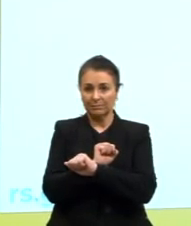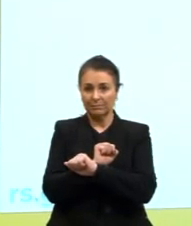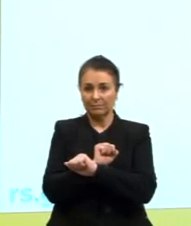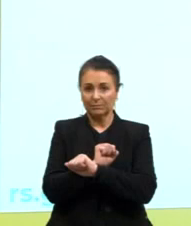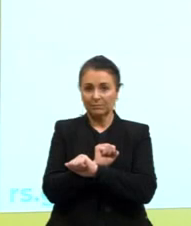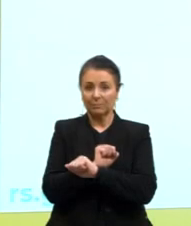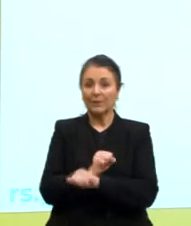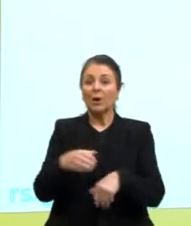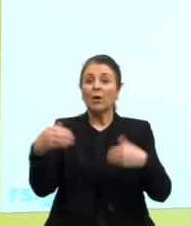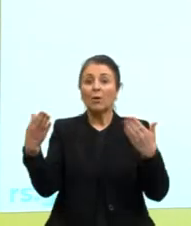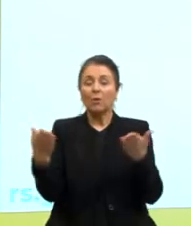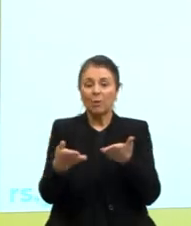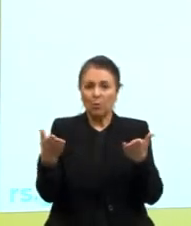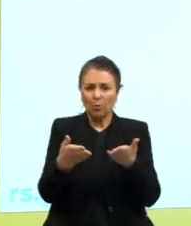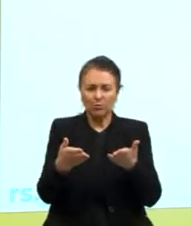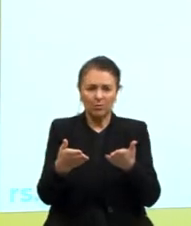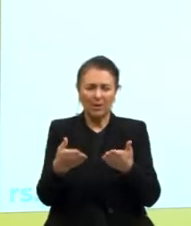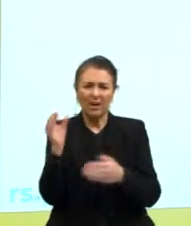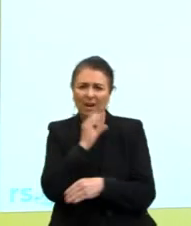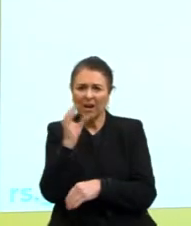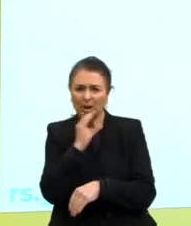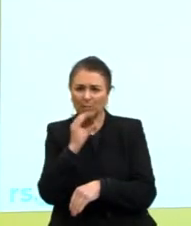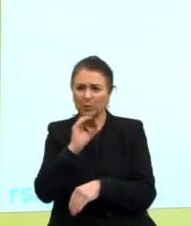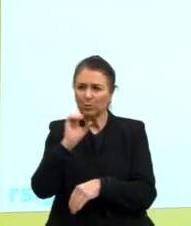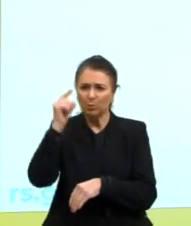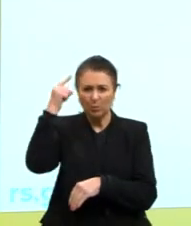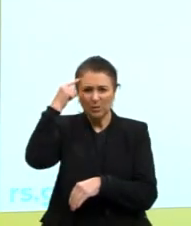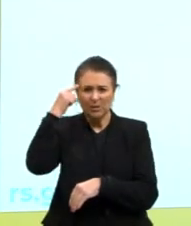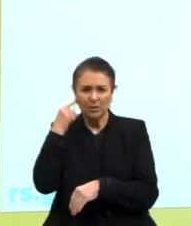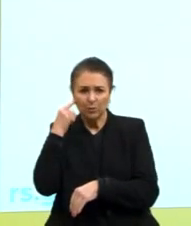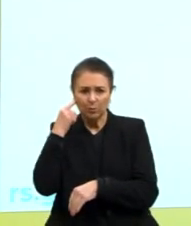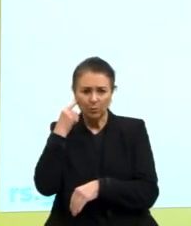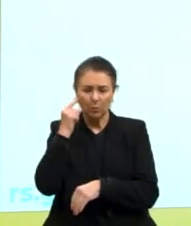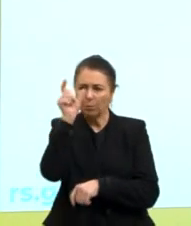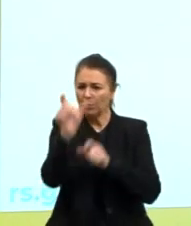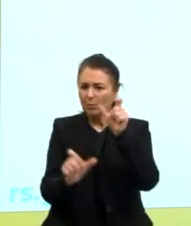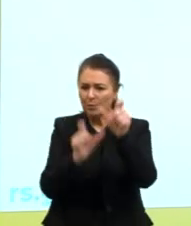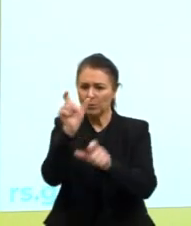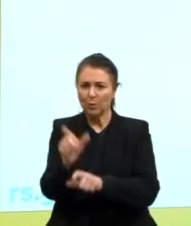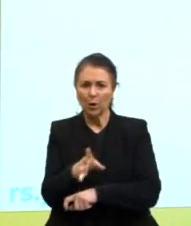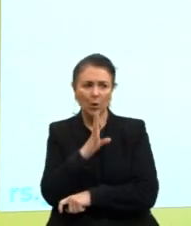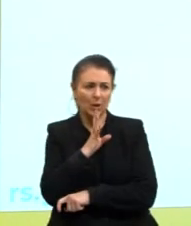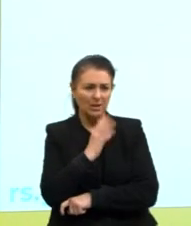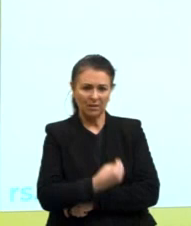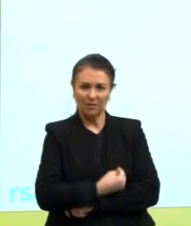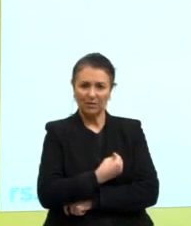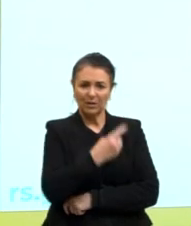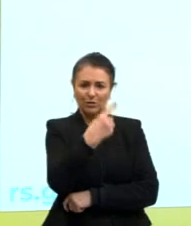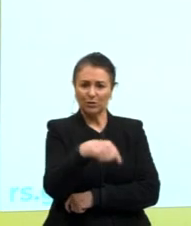Hoje, em questão de segundos, uma pessoa é capaz de conhecer a vida de um indivíduo ou as atividades